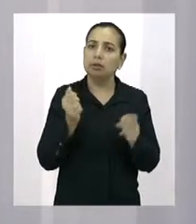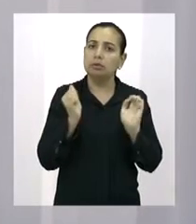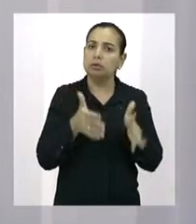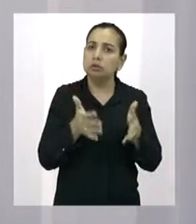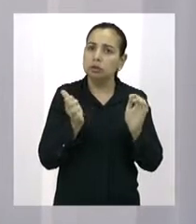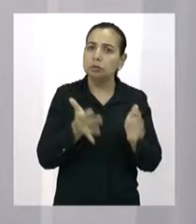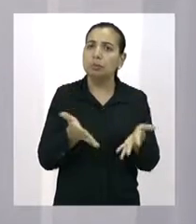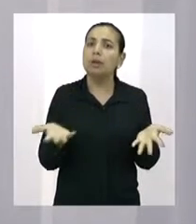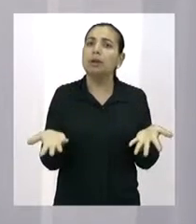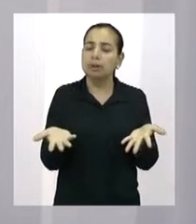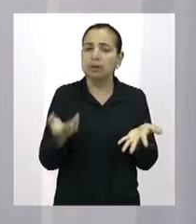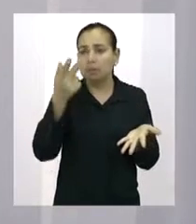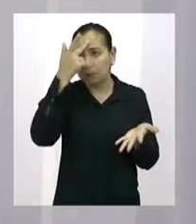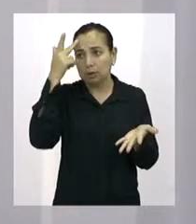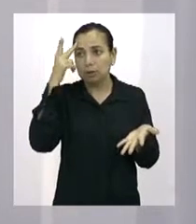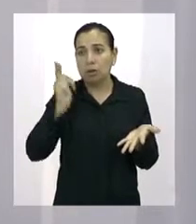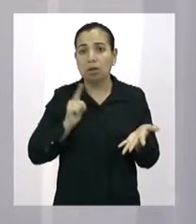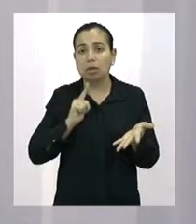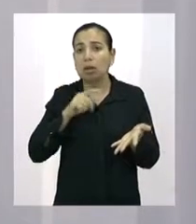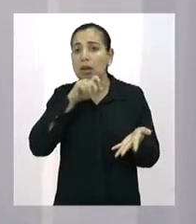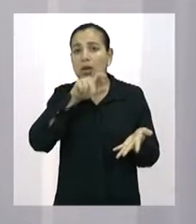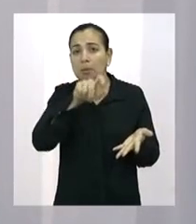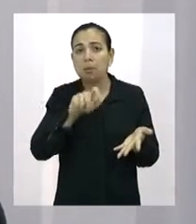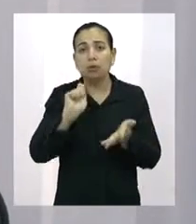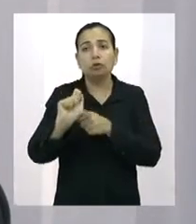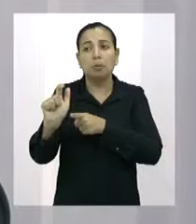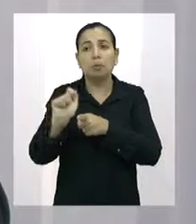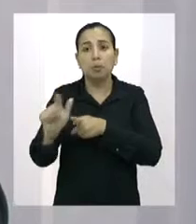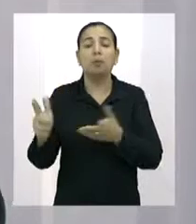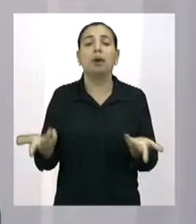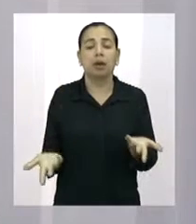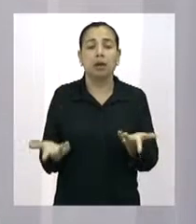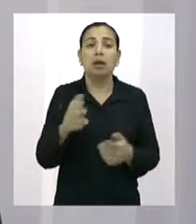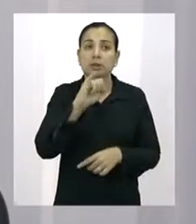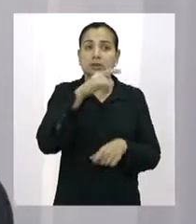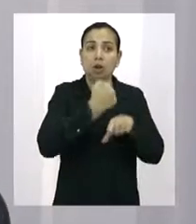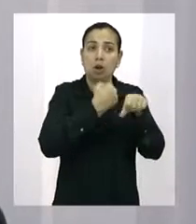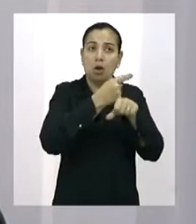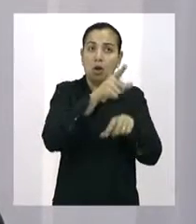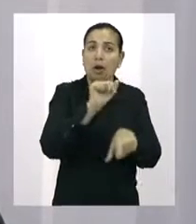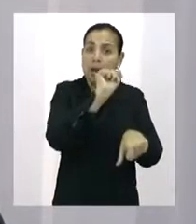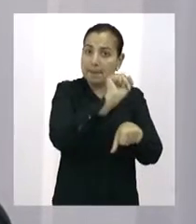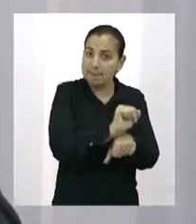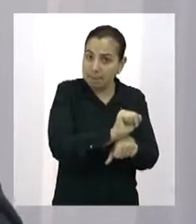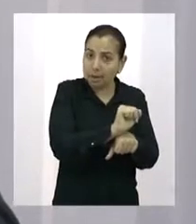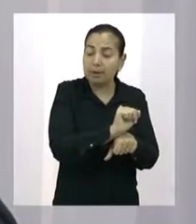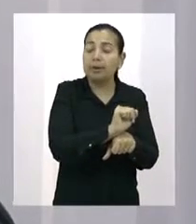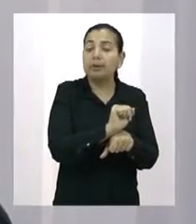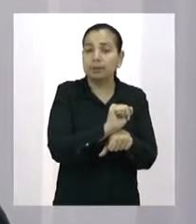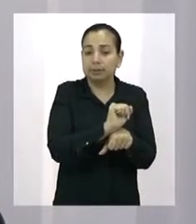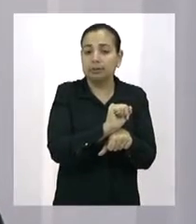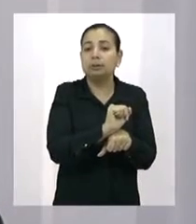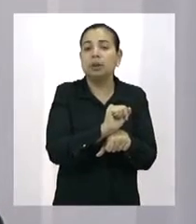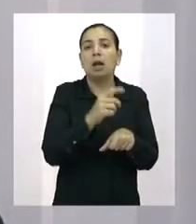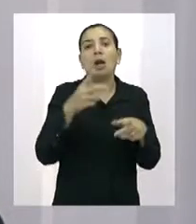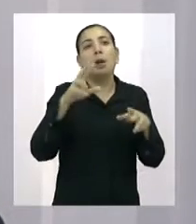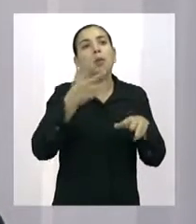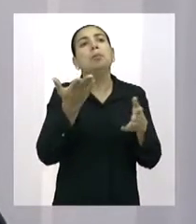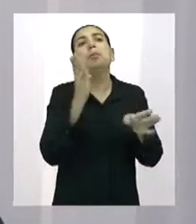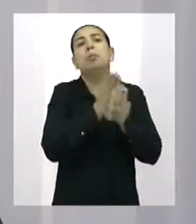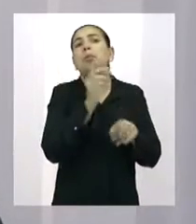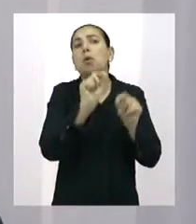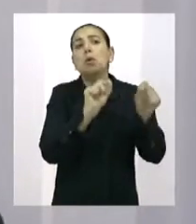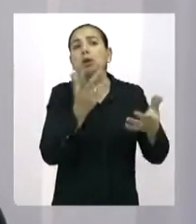maior para o contribuinte. Quando a obra para, ela tem, por causa das chuvas,